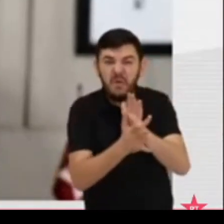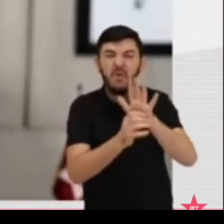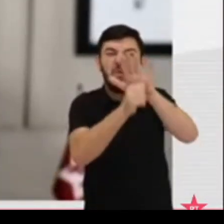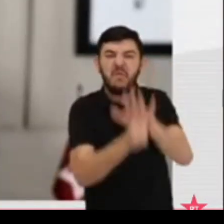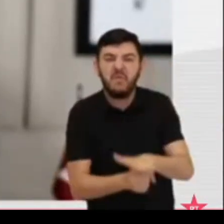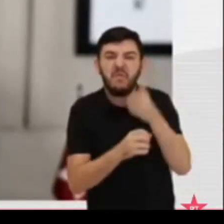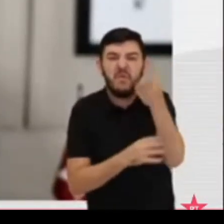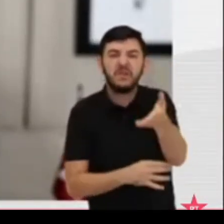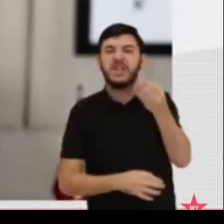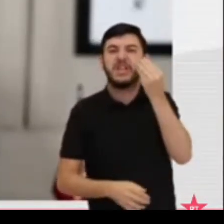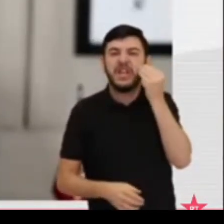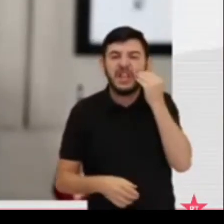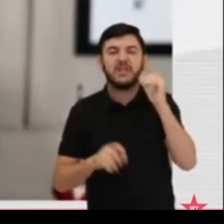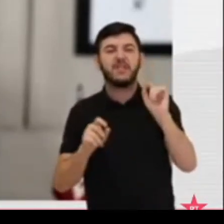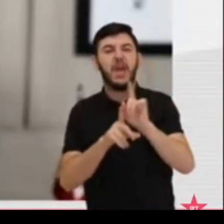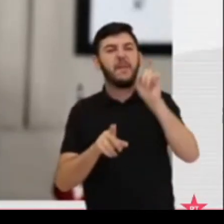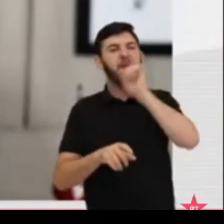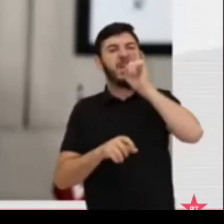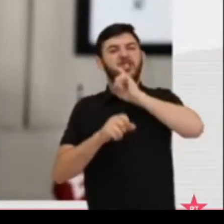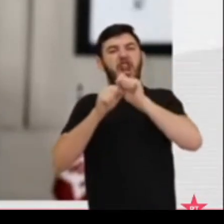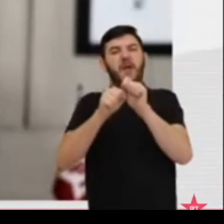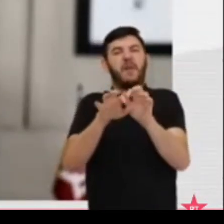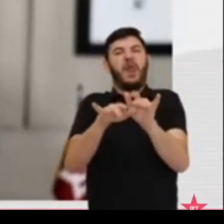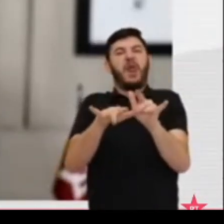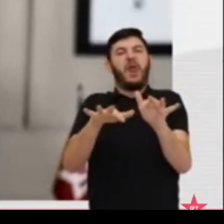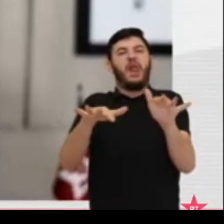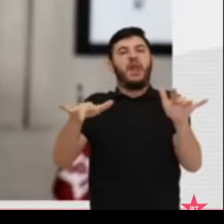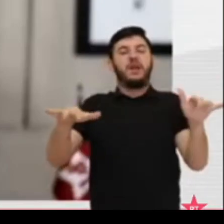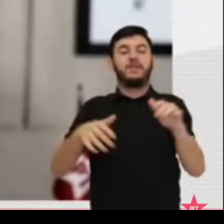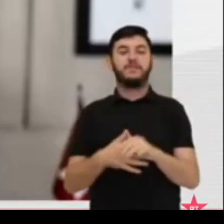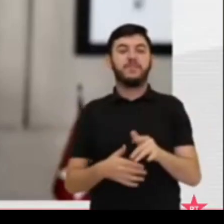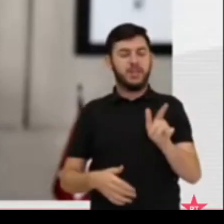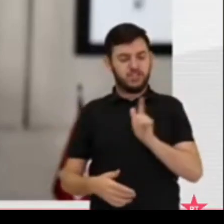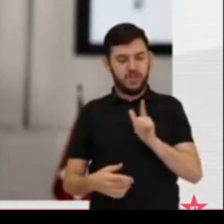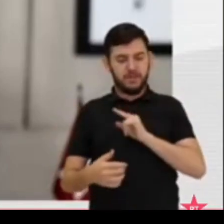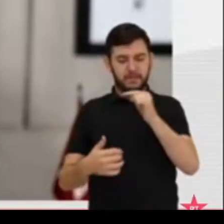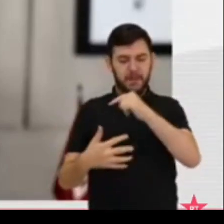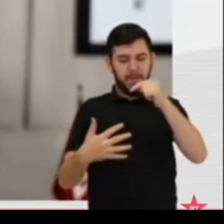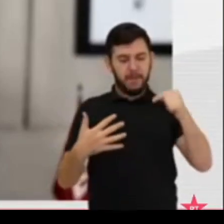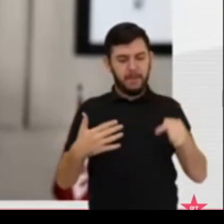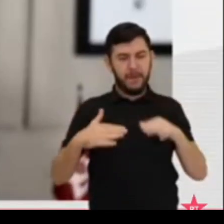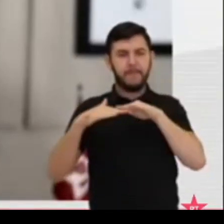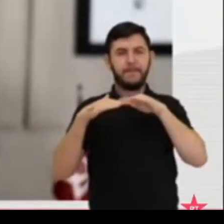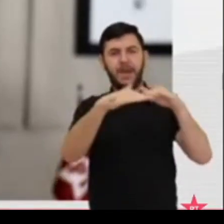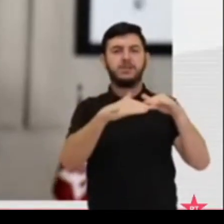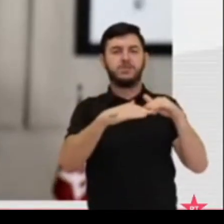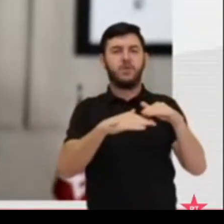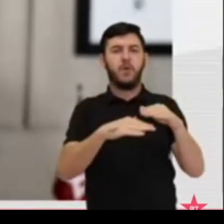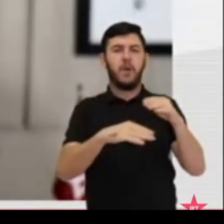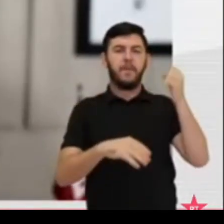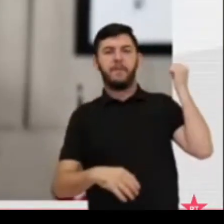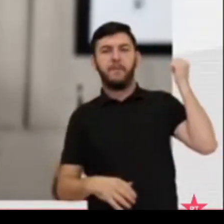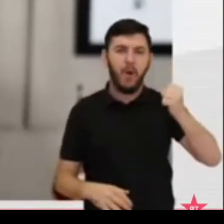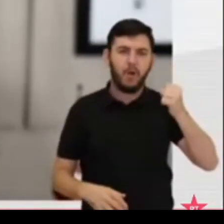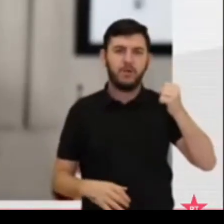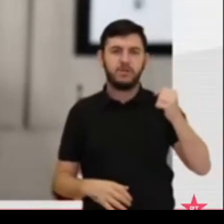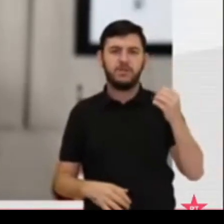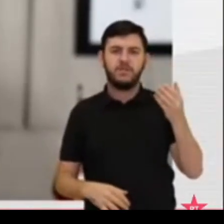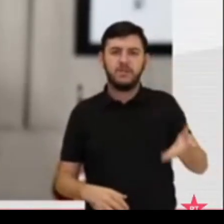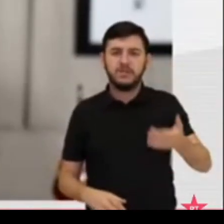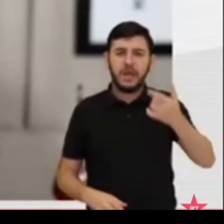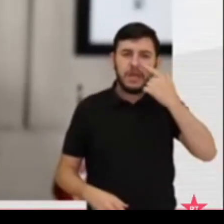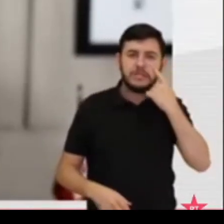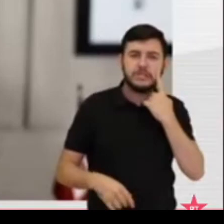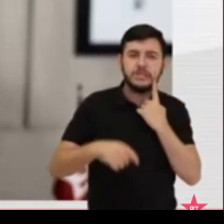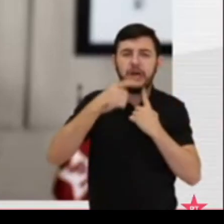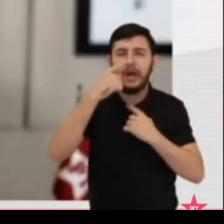Você recebeu incontáveis ameaças de morte. Chorou, como cada um de nós, o assassinato